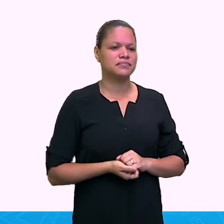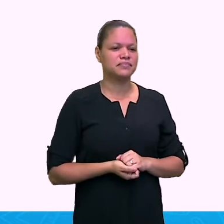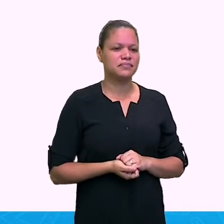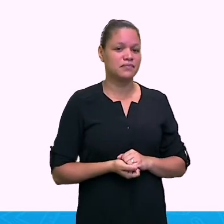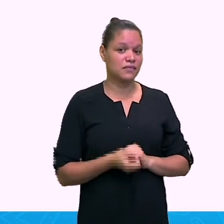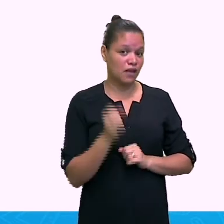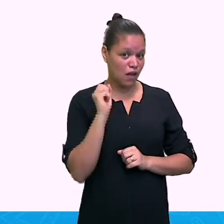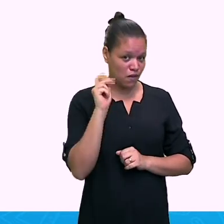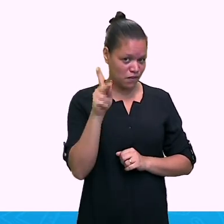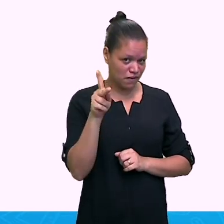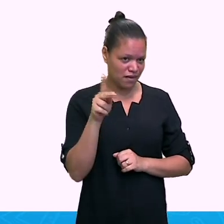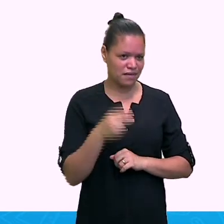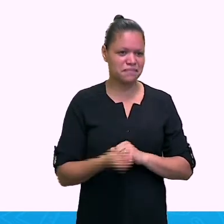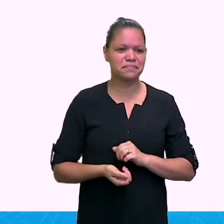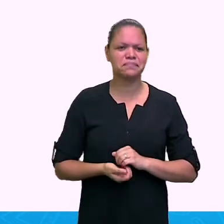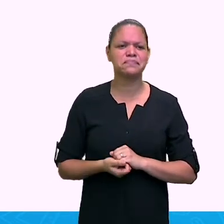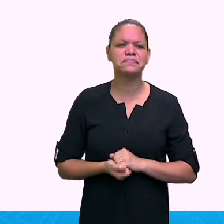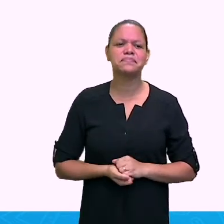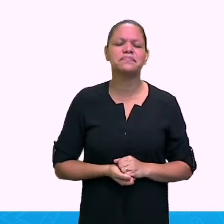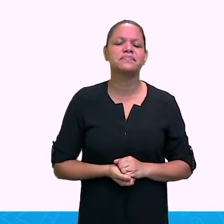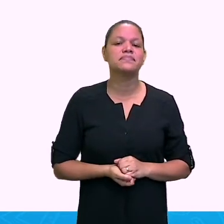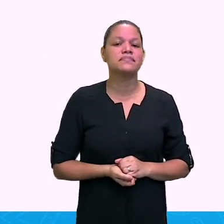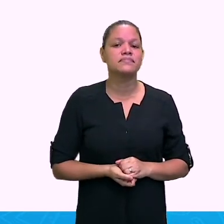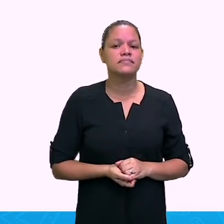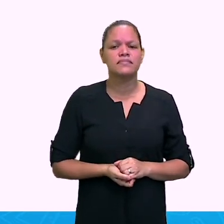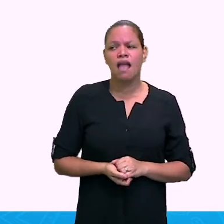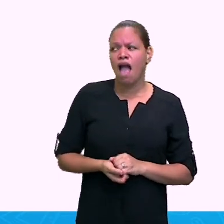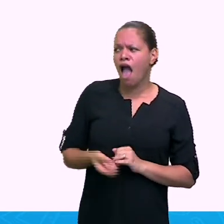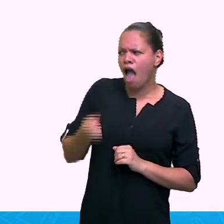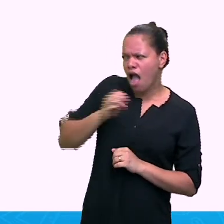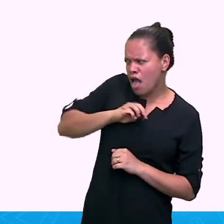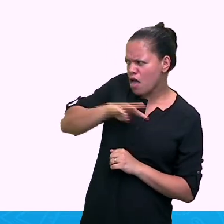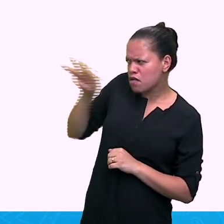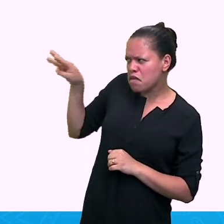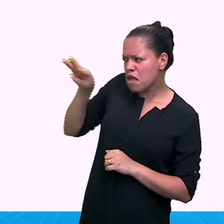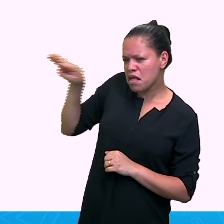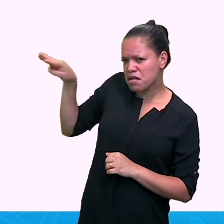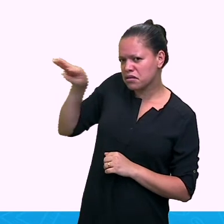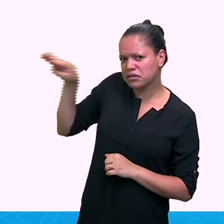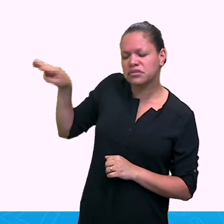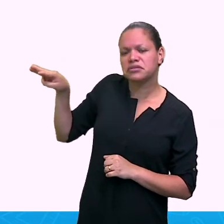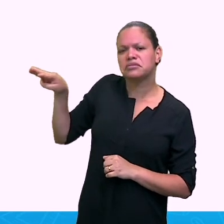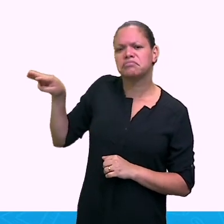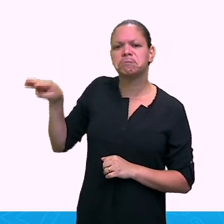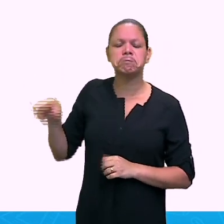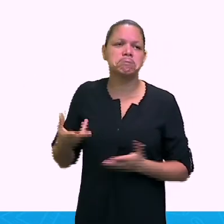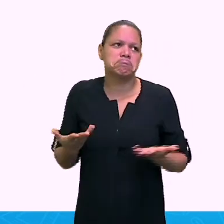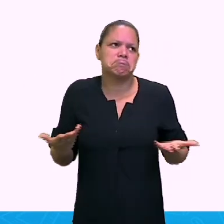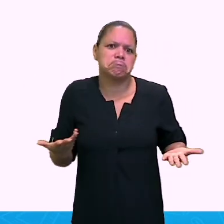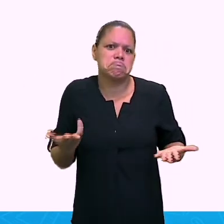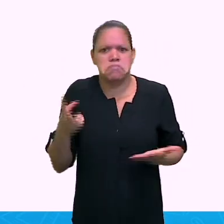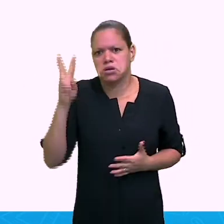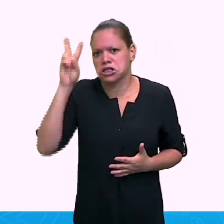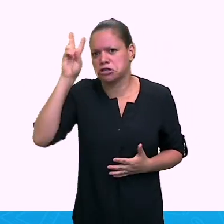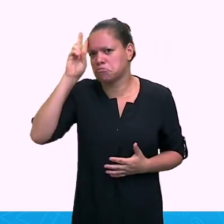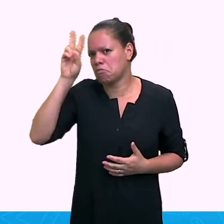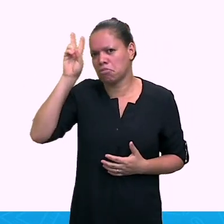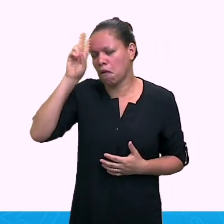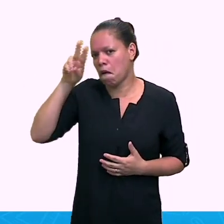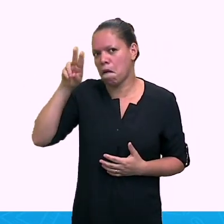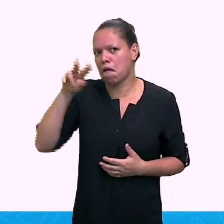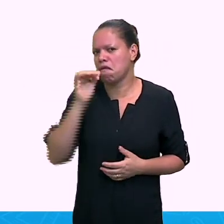E they, que eles. Ok? Então, eles, nós podemos colocar uma bio. Ou vamos colocar que eles,